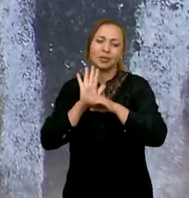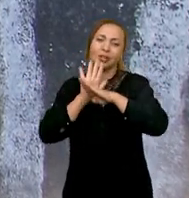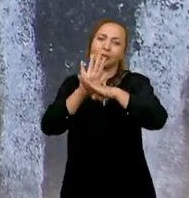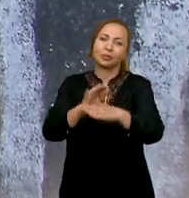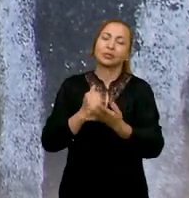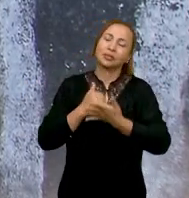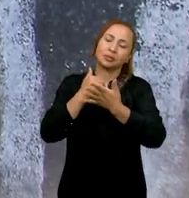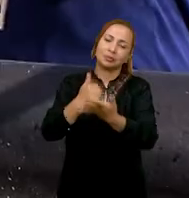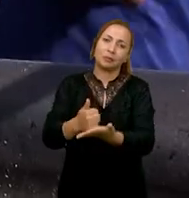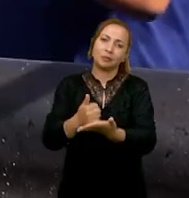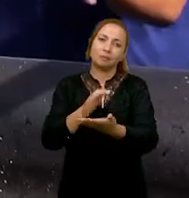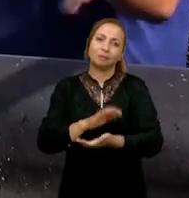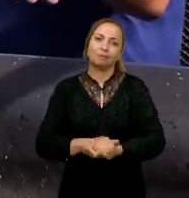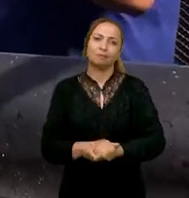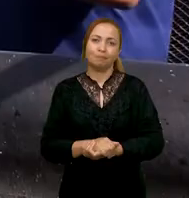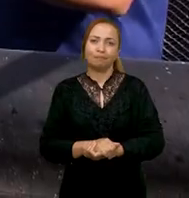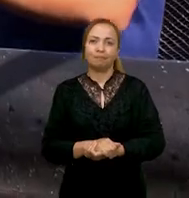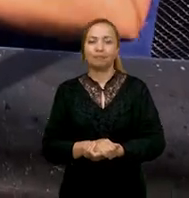assistência para a gente.